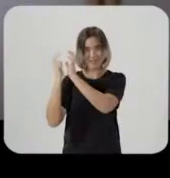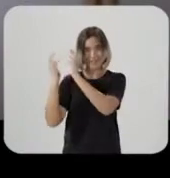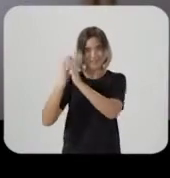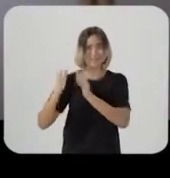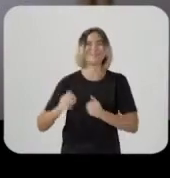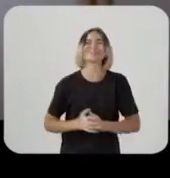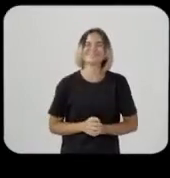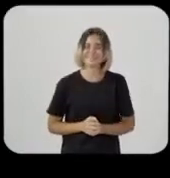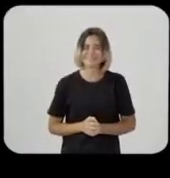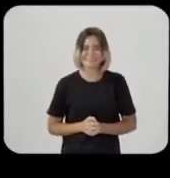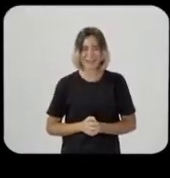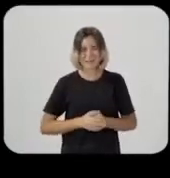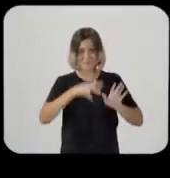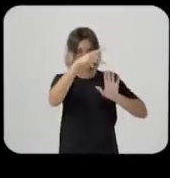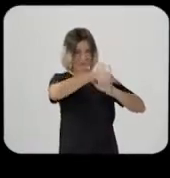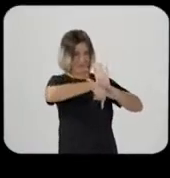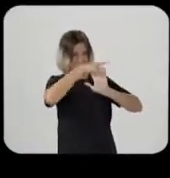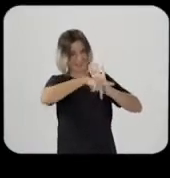Prefeitura do Recife.